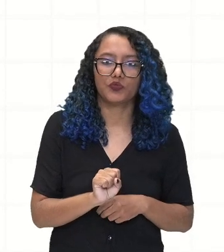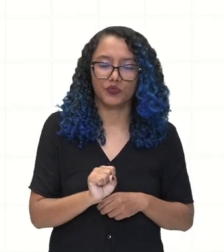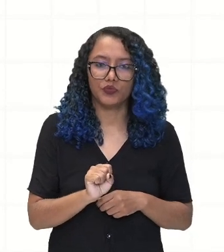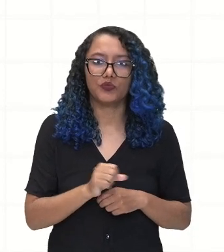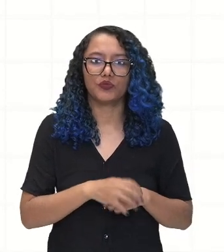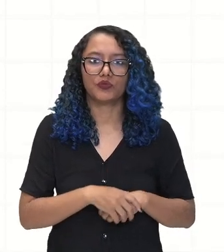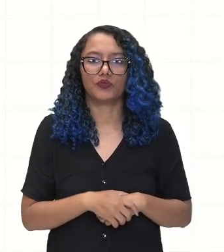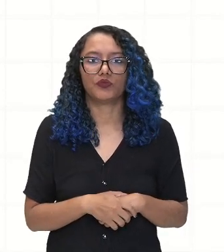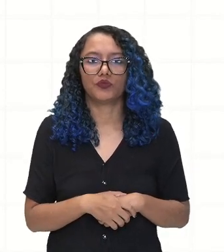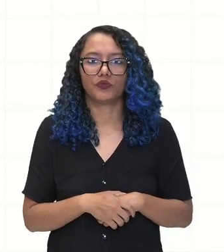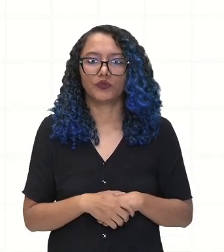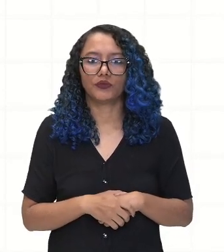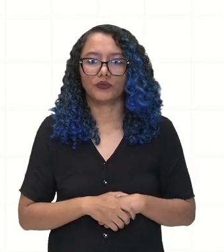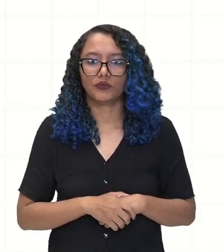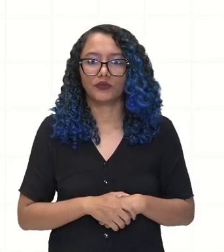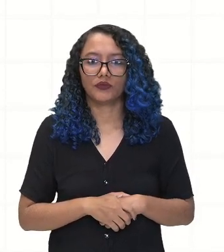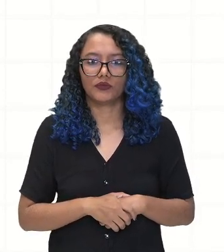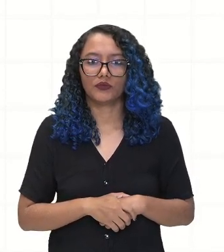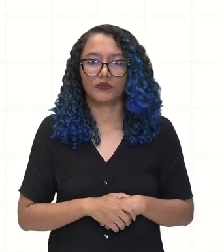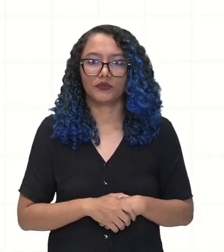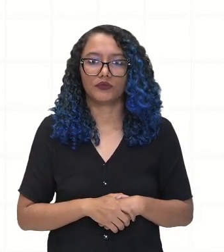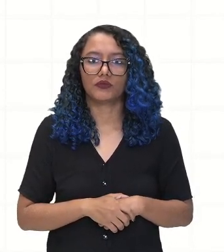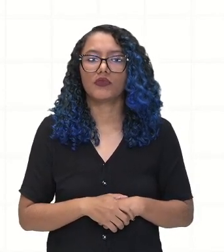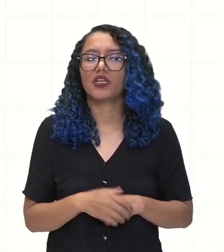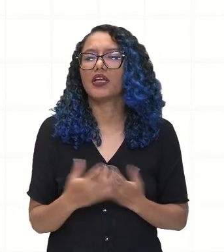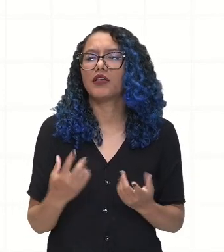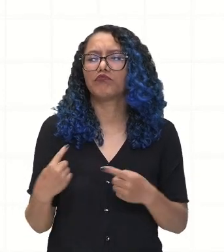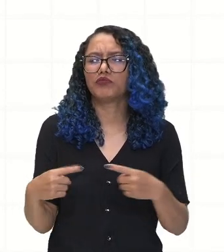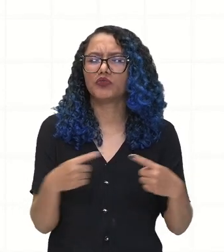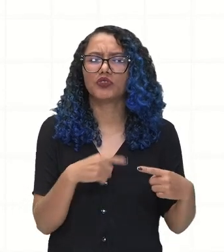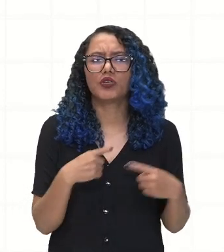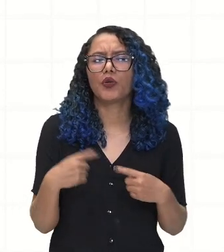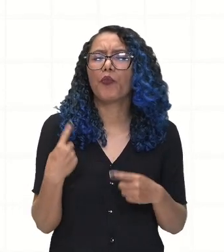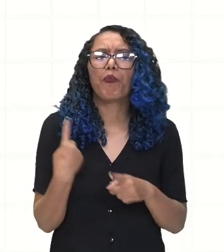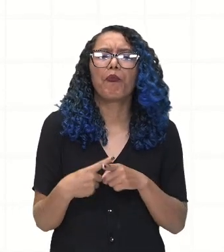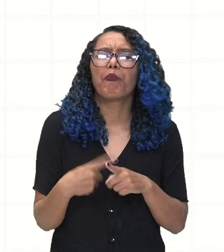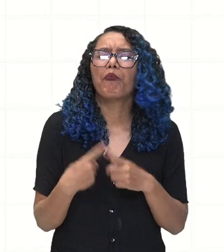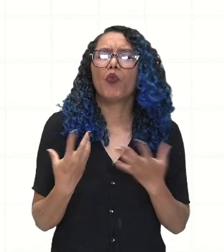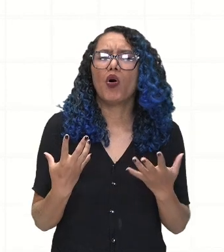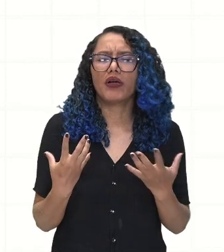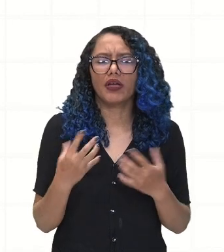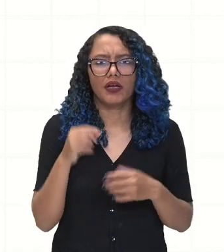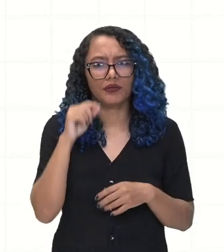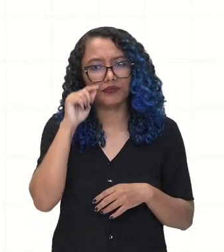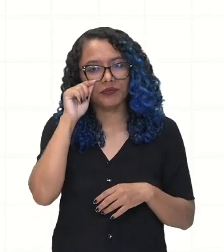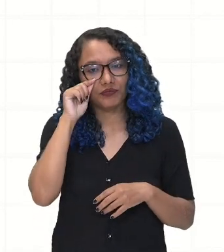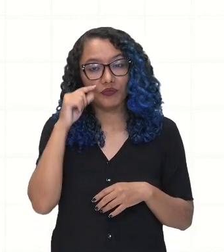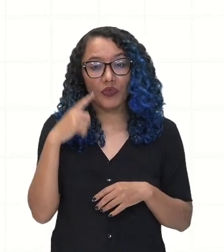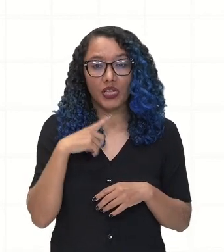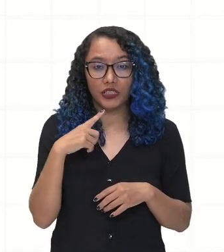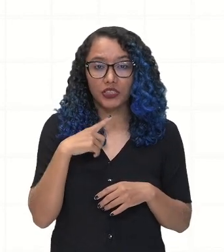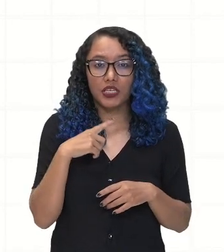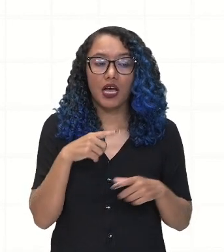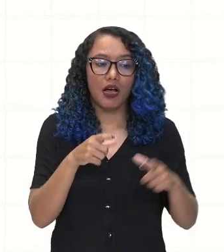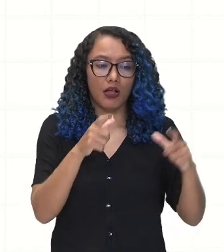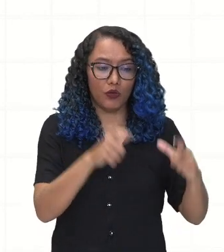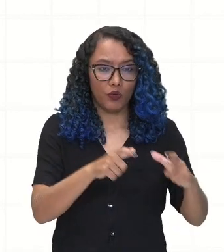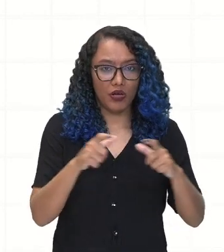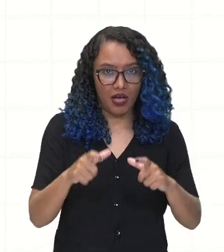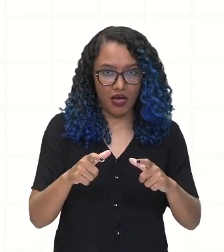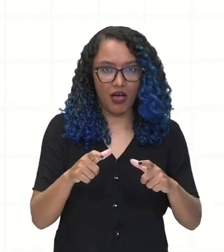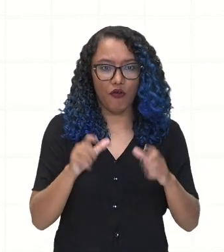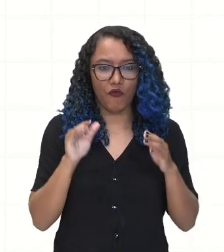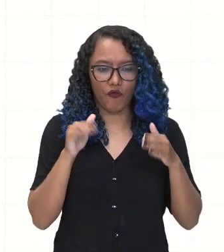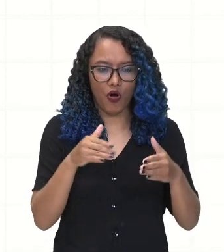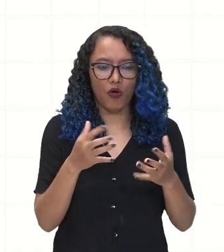brigando por conta de espaço, por conta de disputa territorial. No momento em que há essa